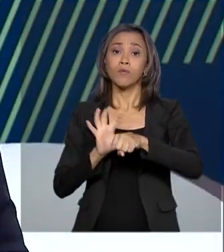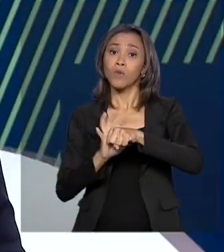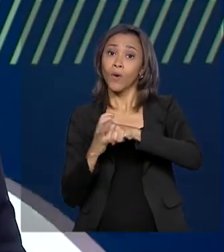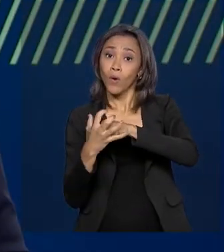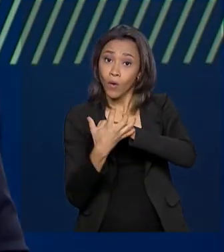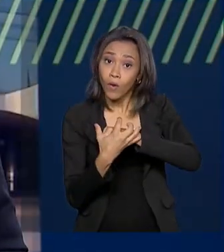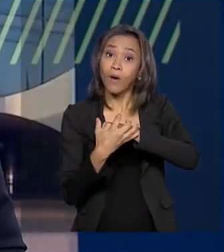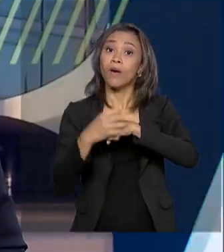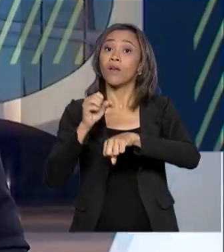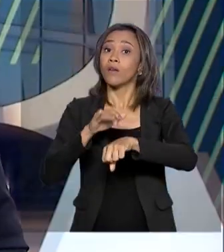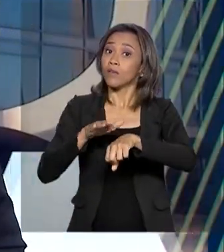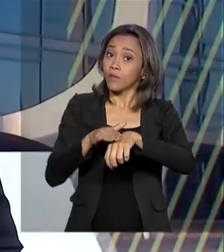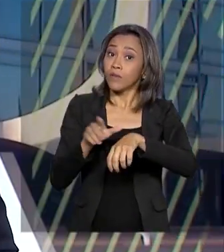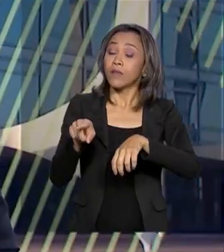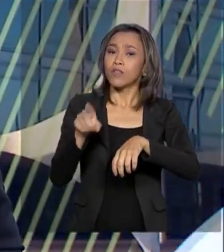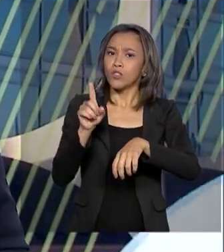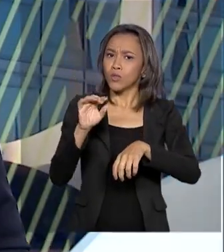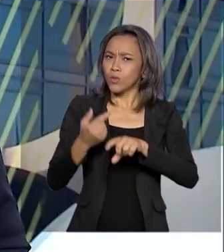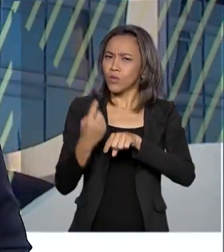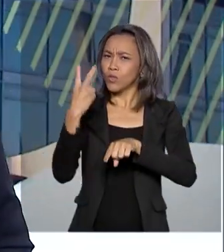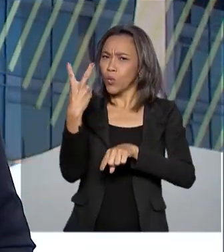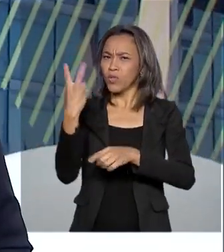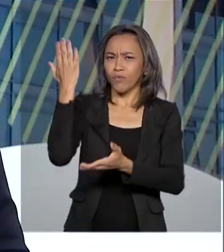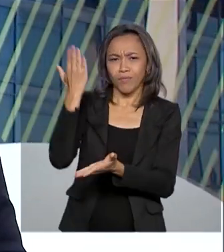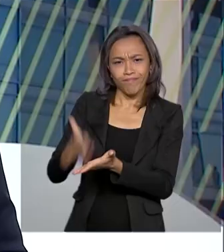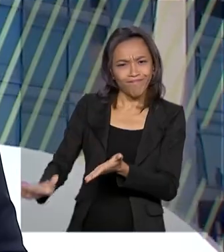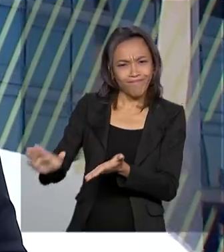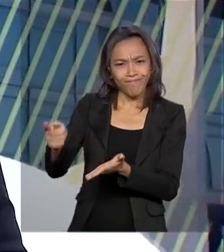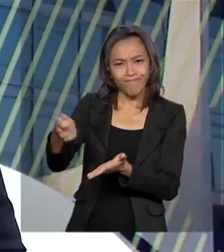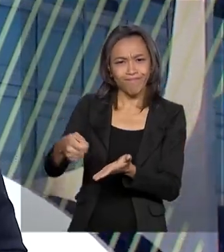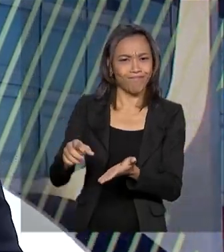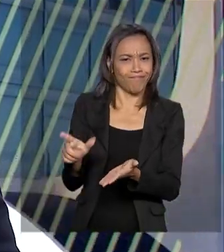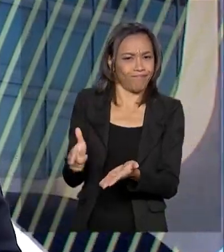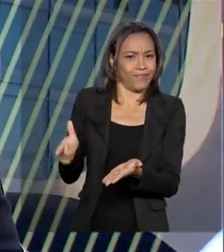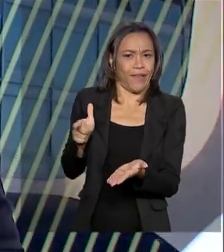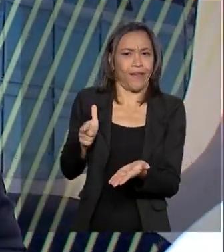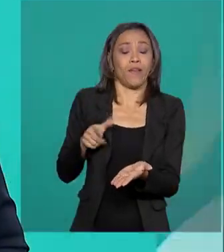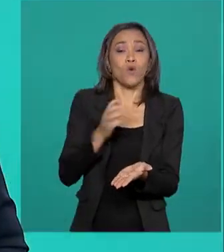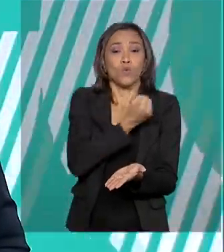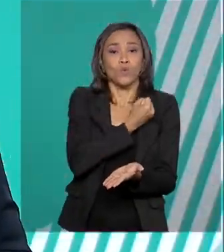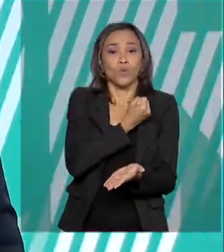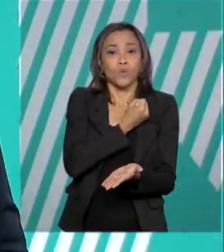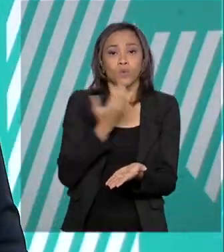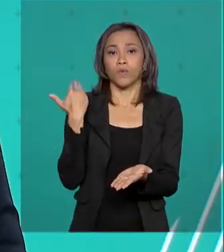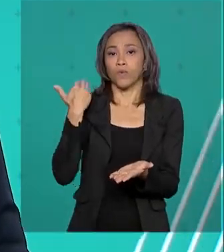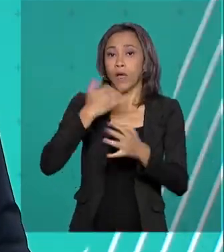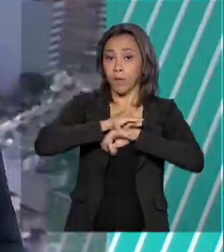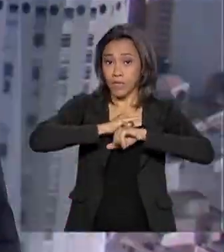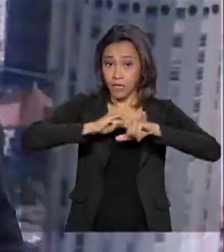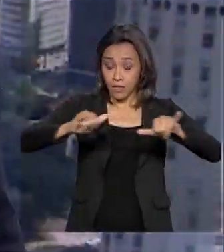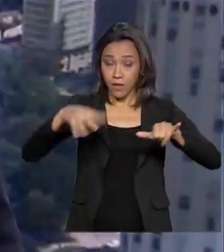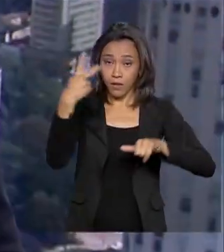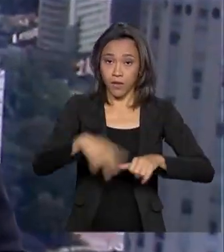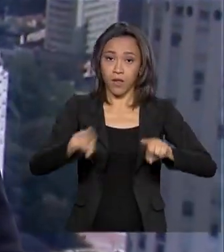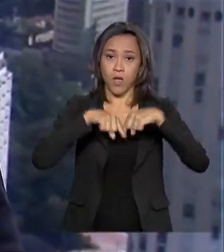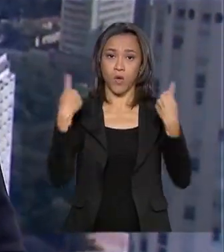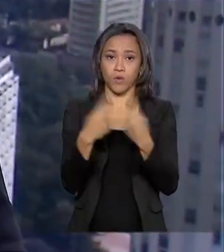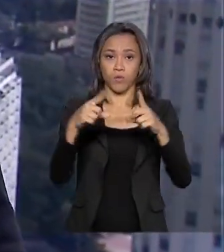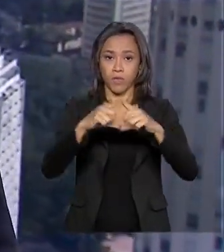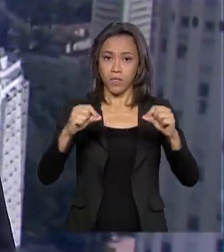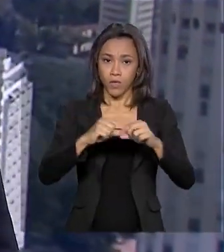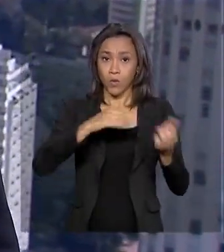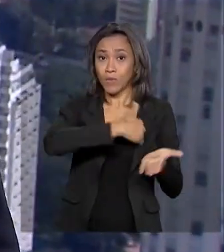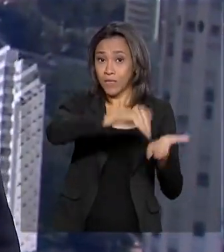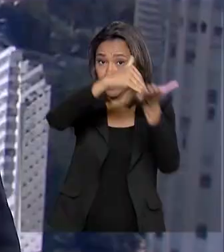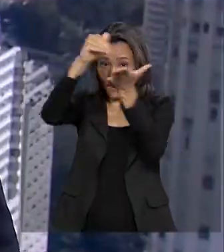Dois casos foram descartados de ontem para hoje. Os números foram apresentados durante a reunião em Brasília com secretários de